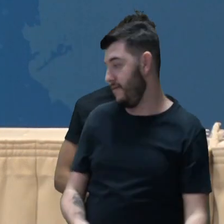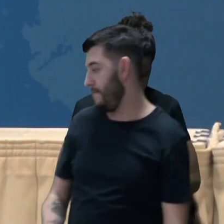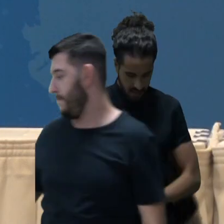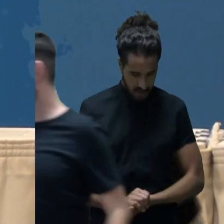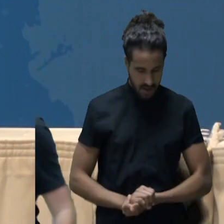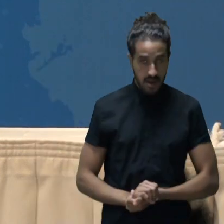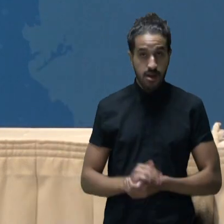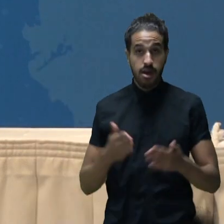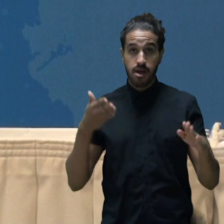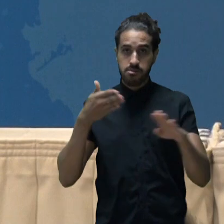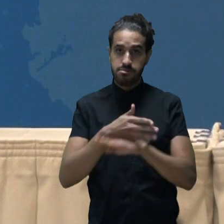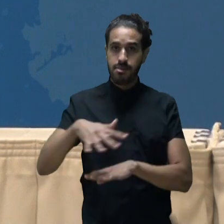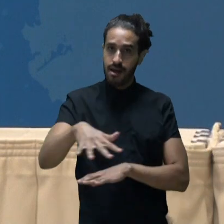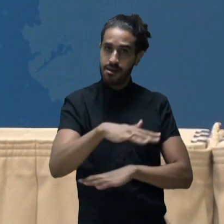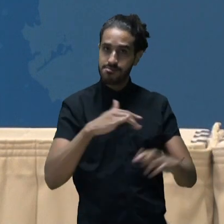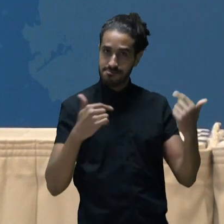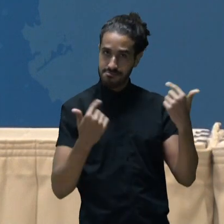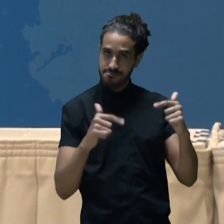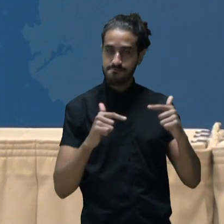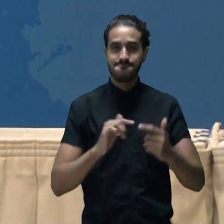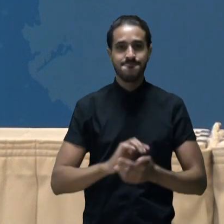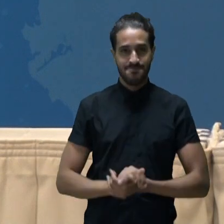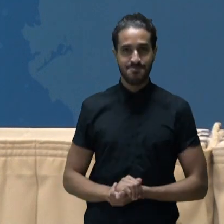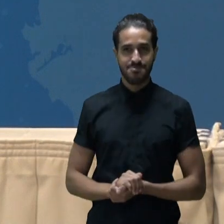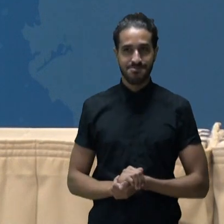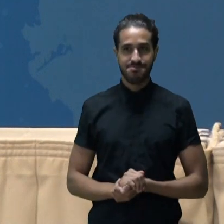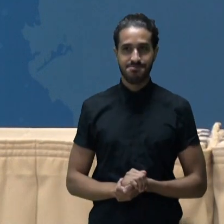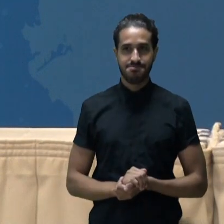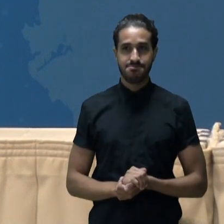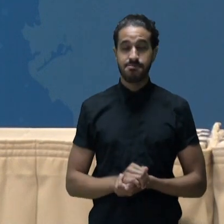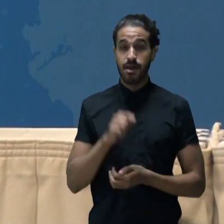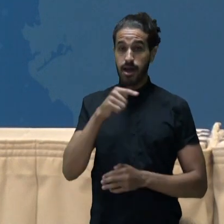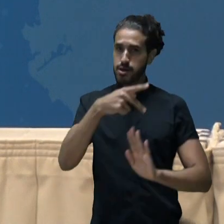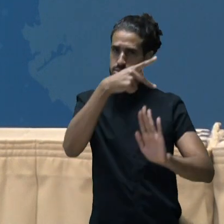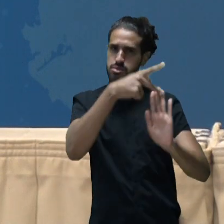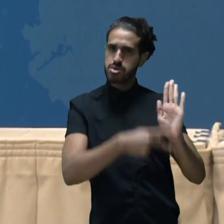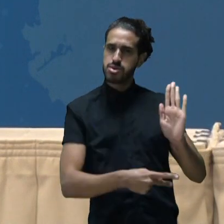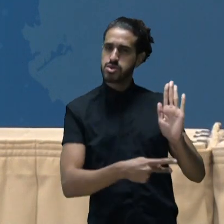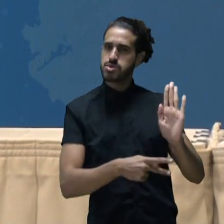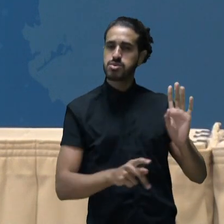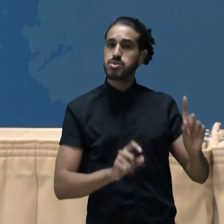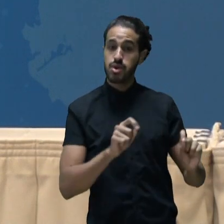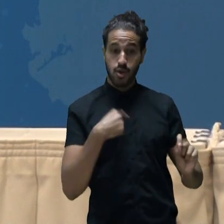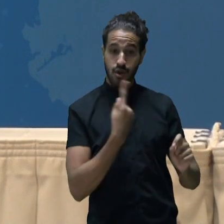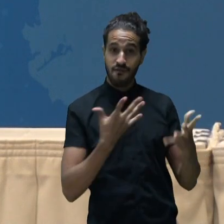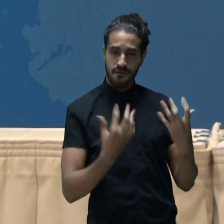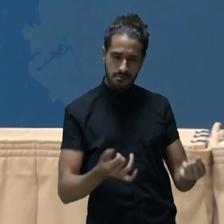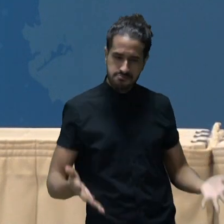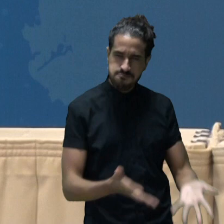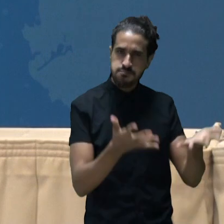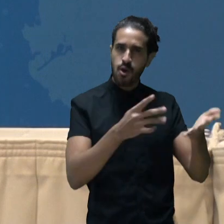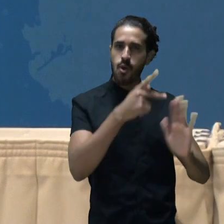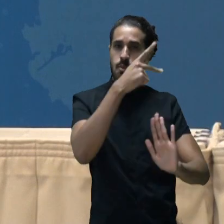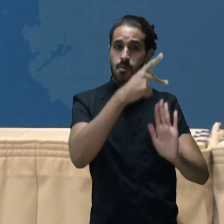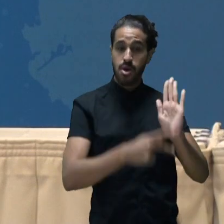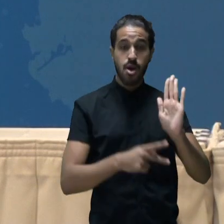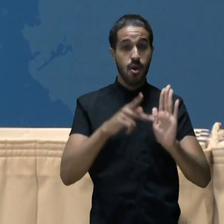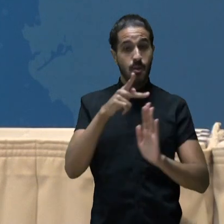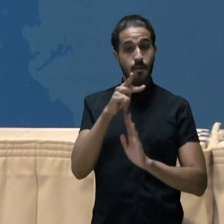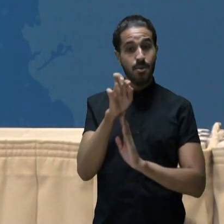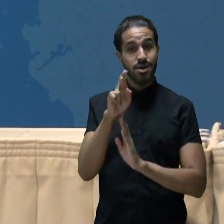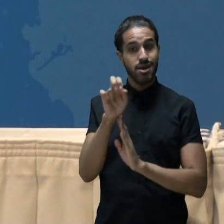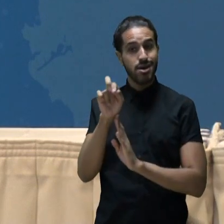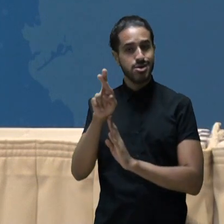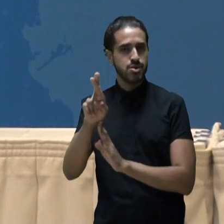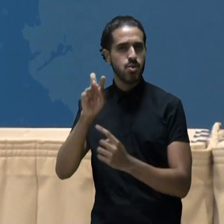para a entrada no mercado de trabalho. Com essa iniciativa, fortalecemos o plano Progredir,